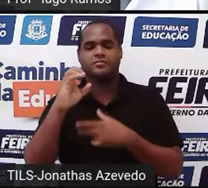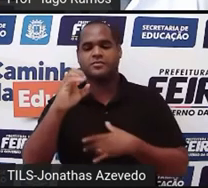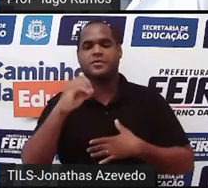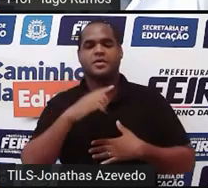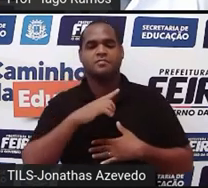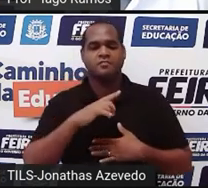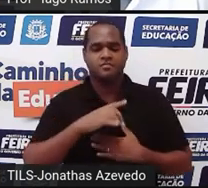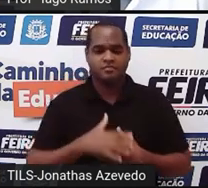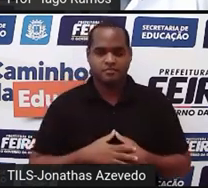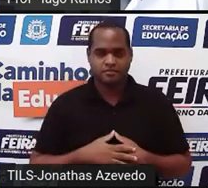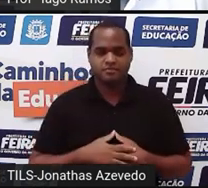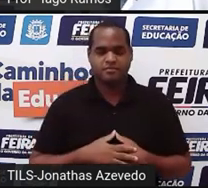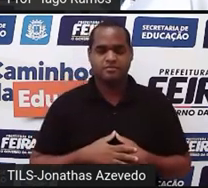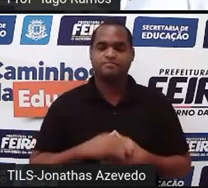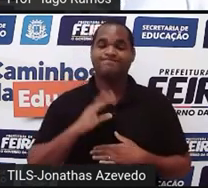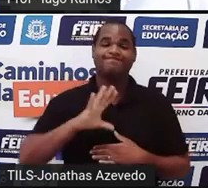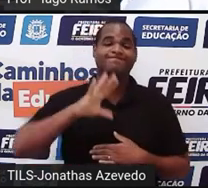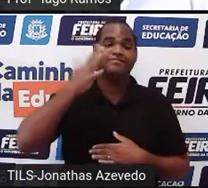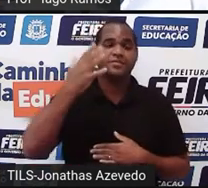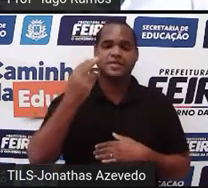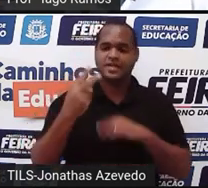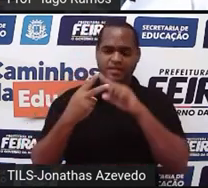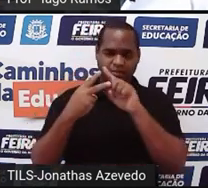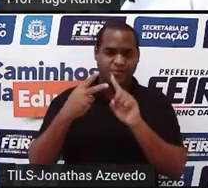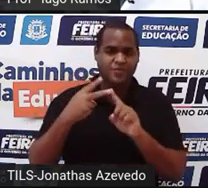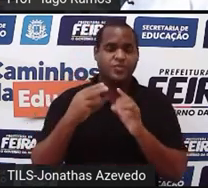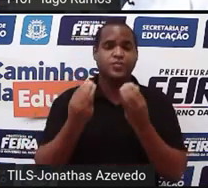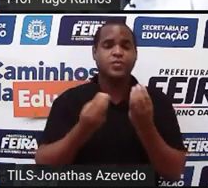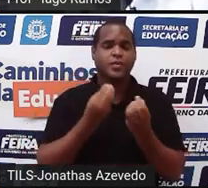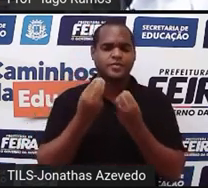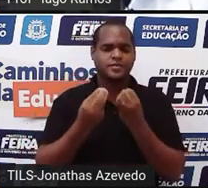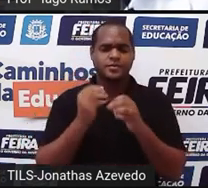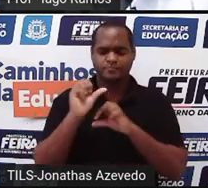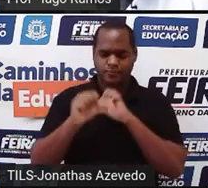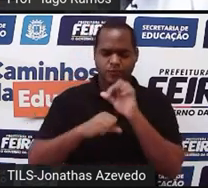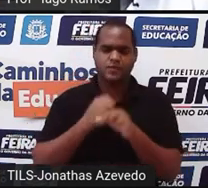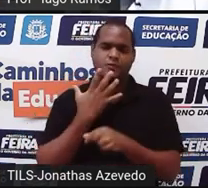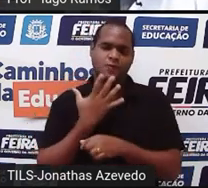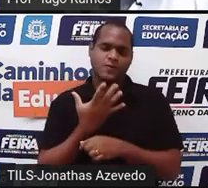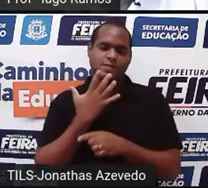O que é que está acontecendo com essas duas retas, né? Eu vou mudar de cor ali,